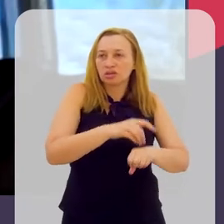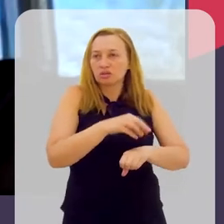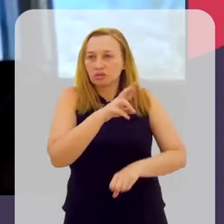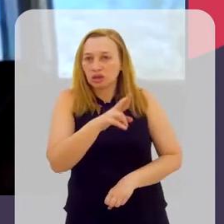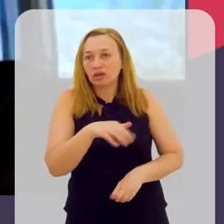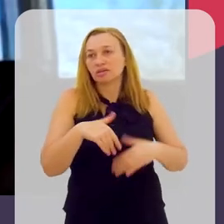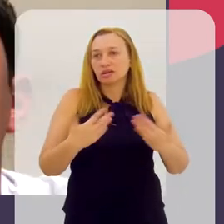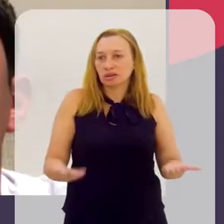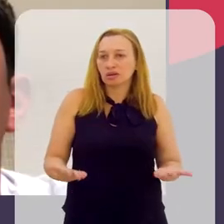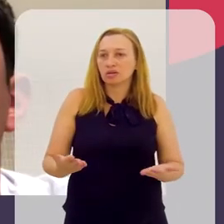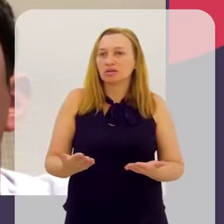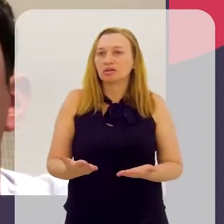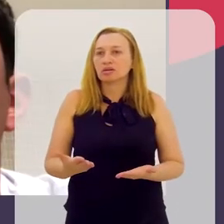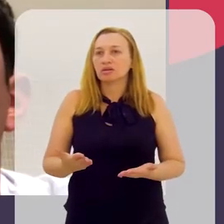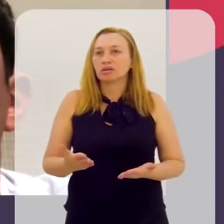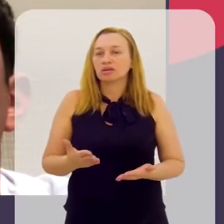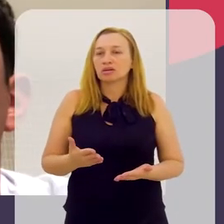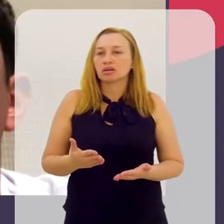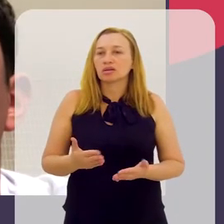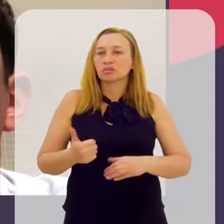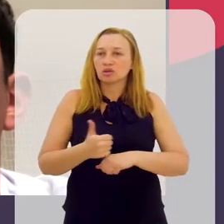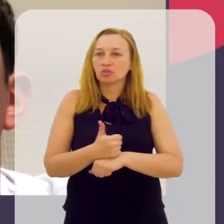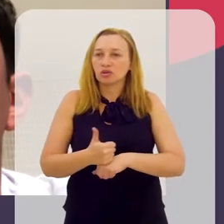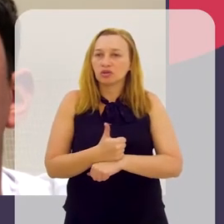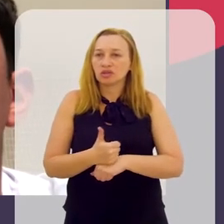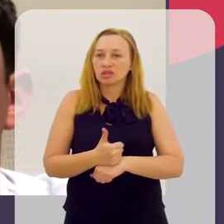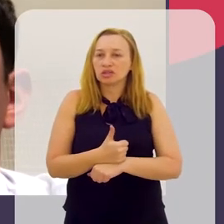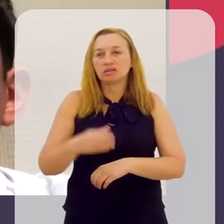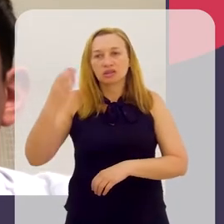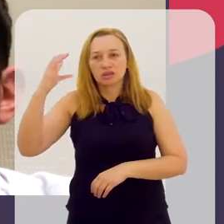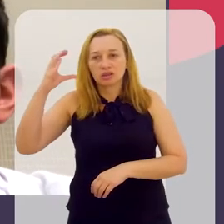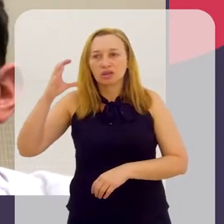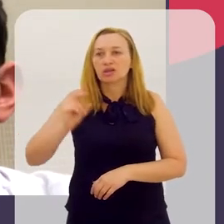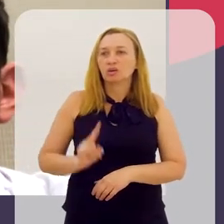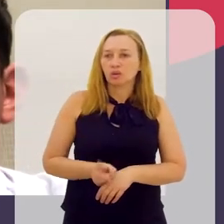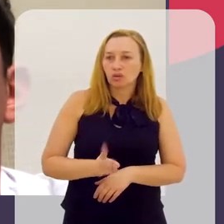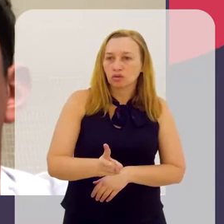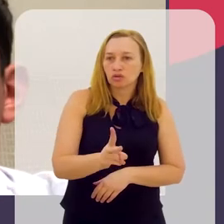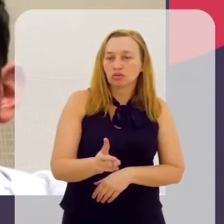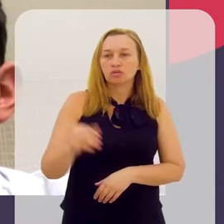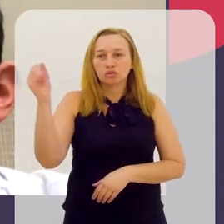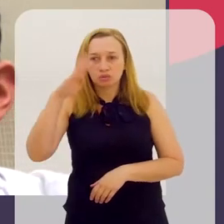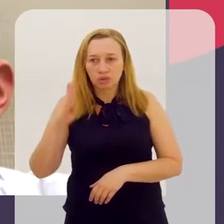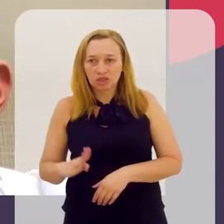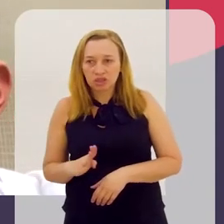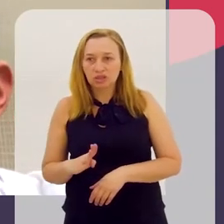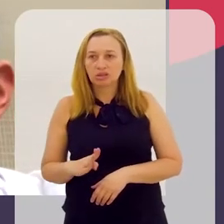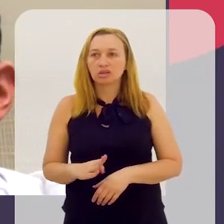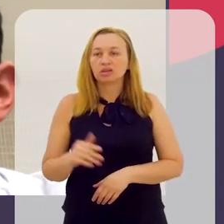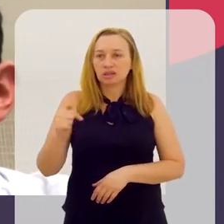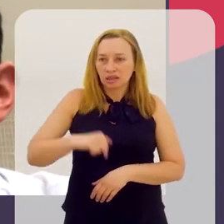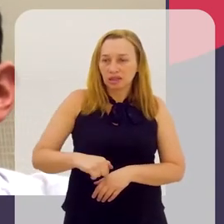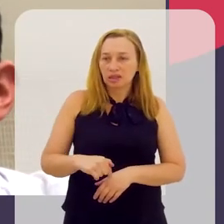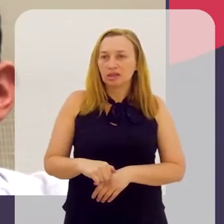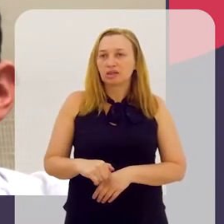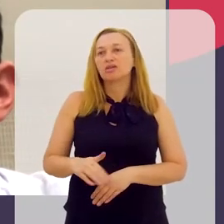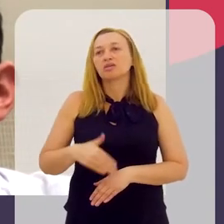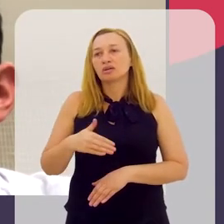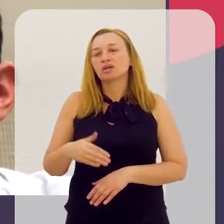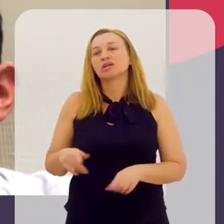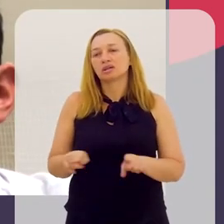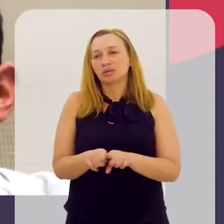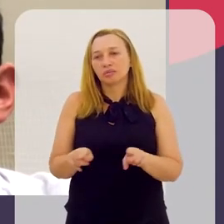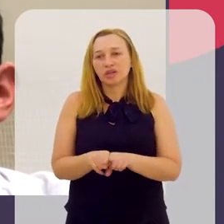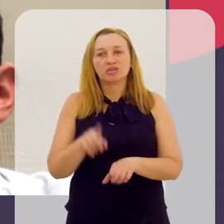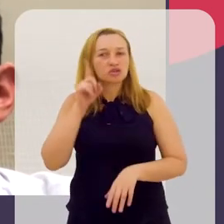doutorado. Então, a minha carreira na ciência continua no Brasil e aqui fora